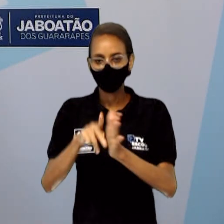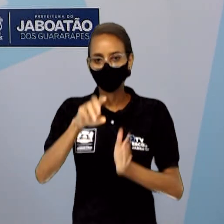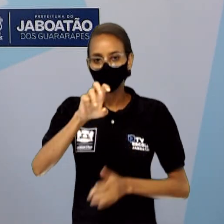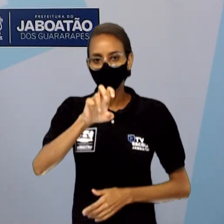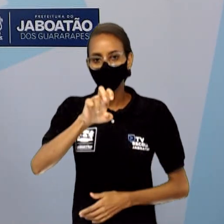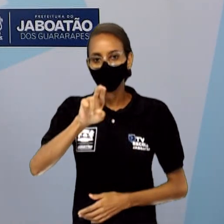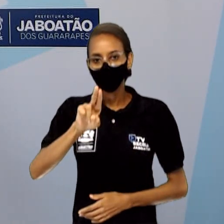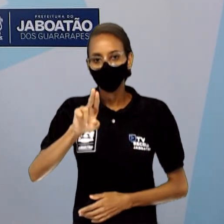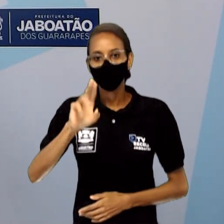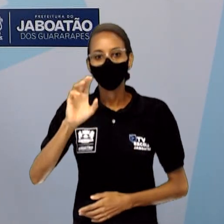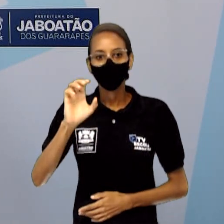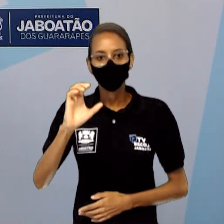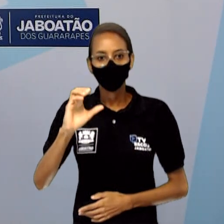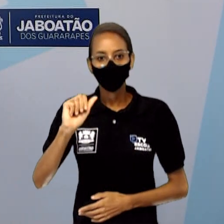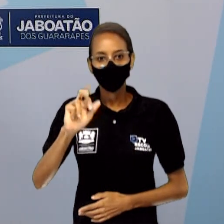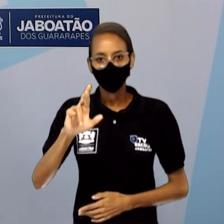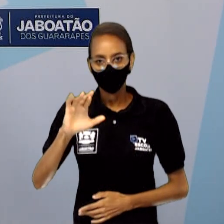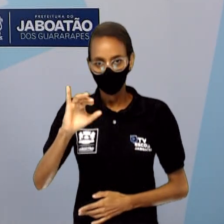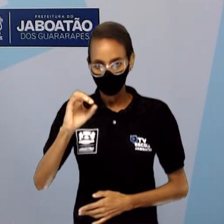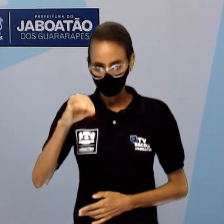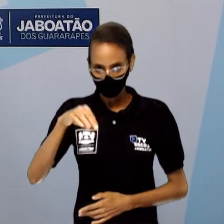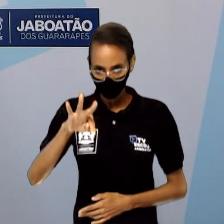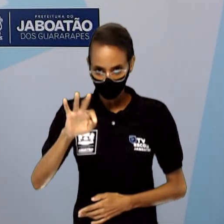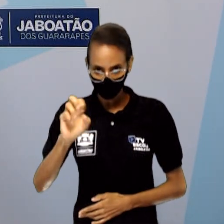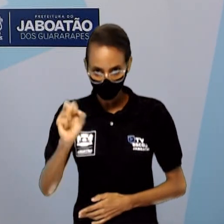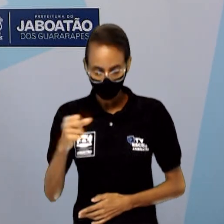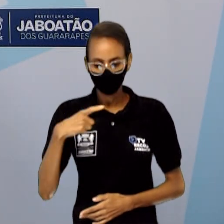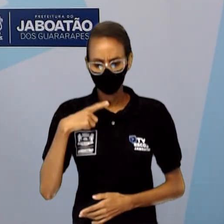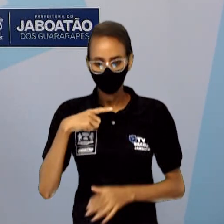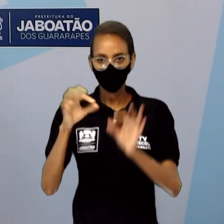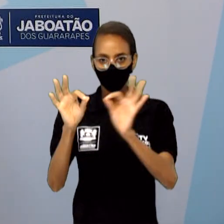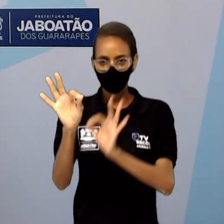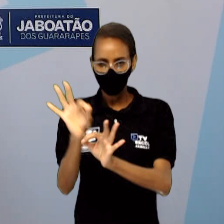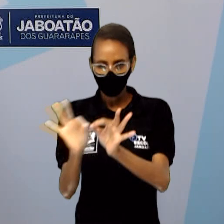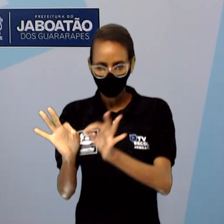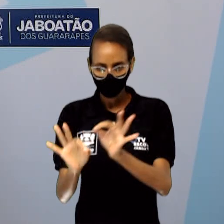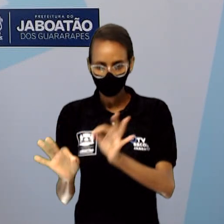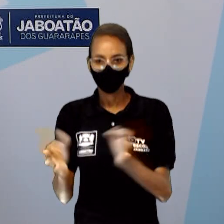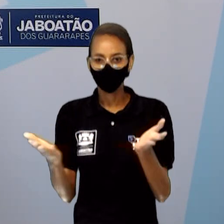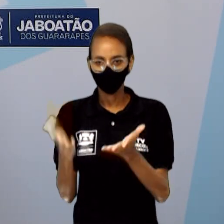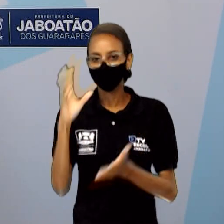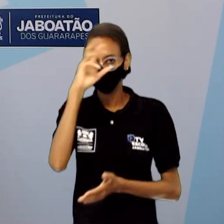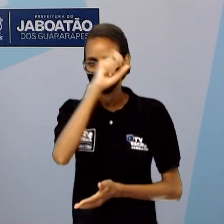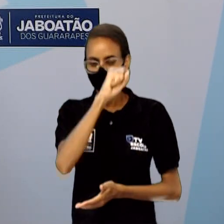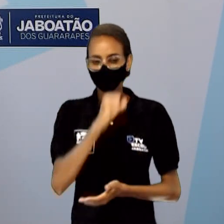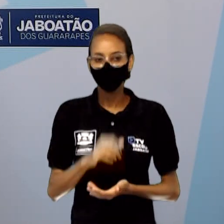possuem núcleo e possuem diversas outras estruturas no interior do seu citoplasma, que a gente vai citar agora.